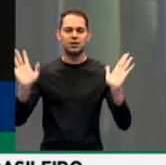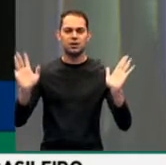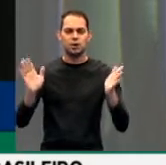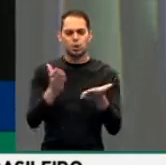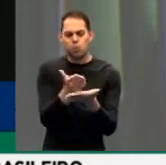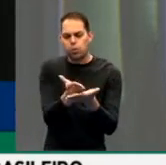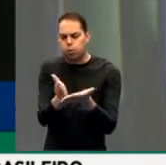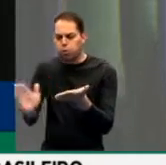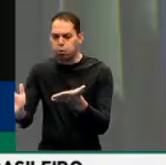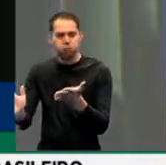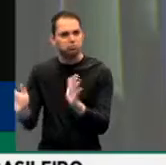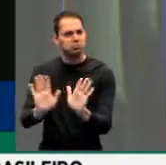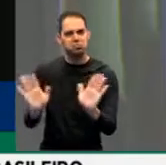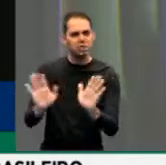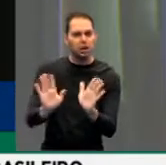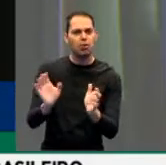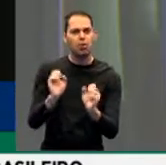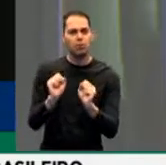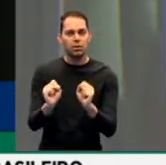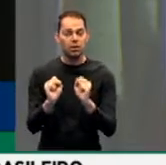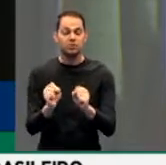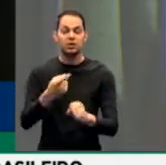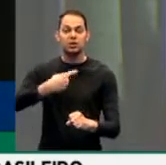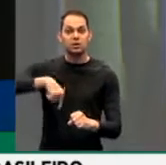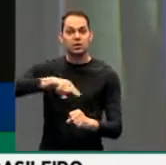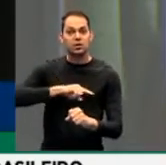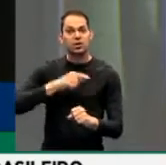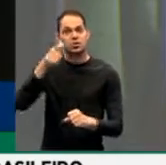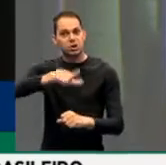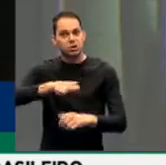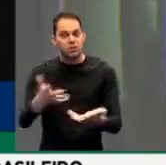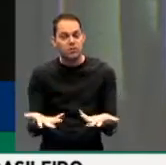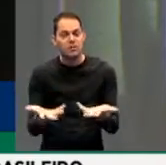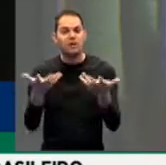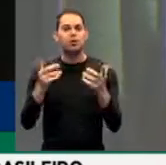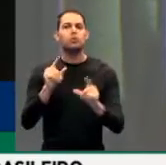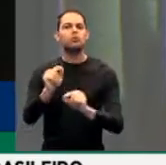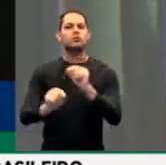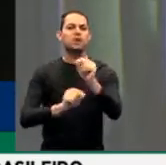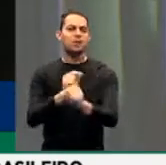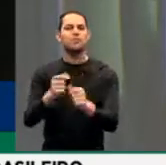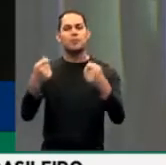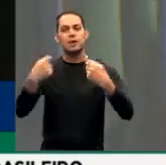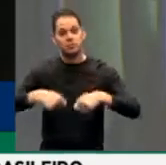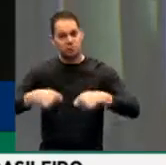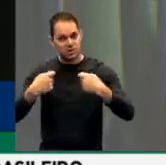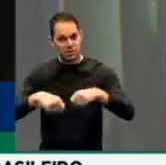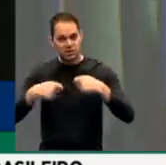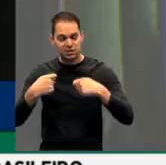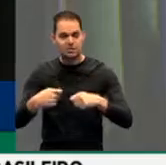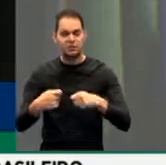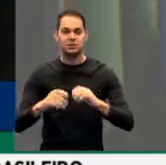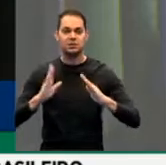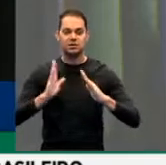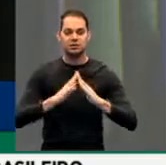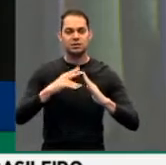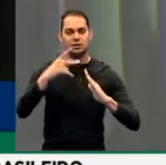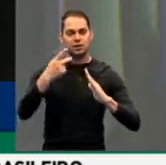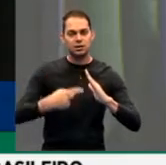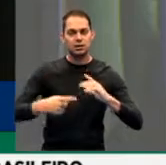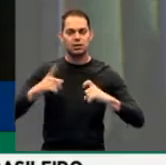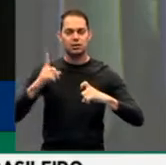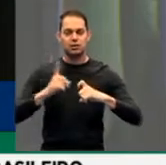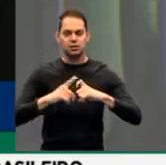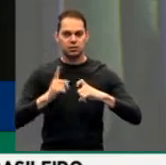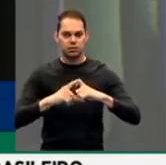excluindo essa possibilidade. Estamos apenas reforçando a necessidade de residência em medicina de